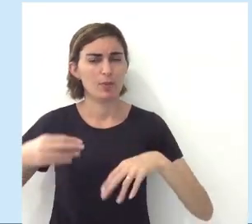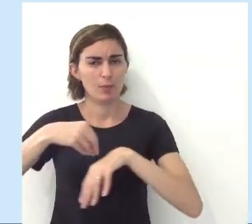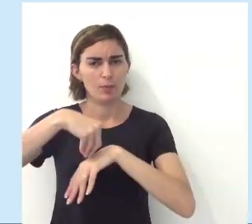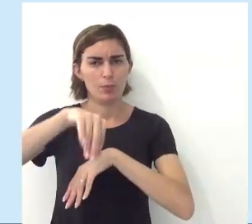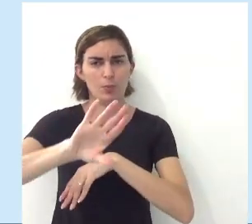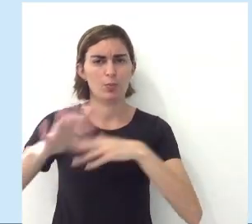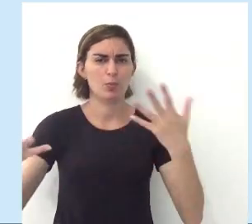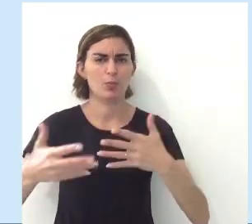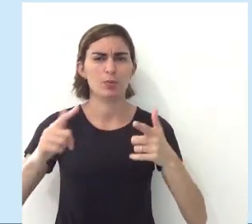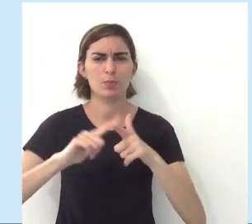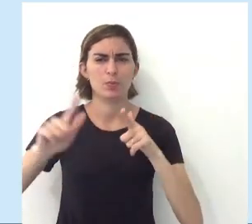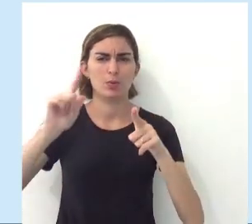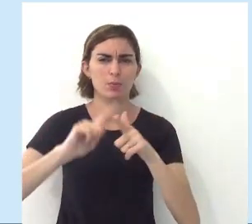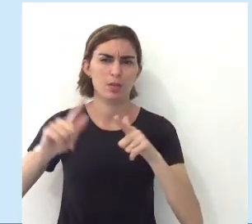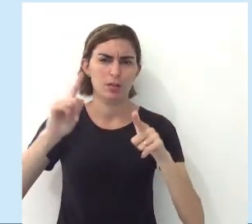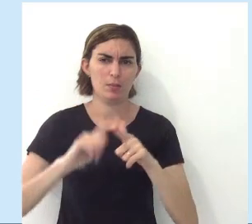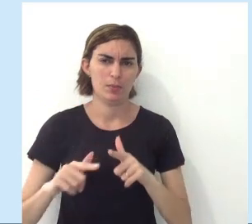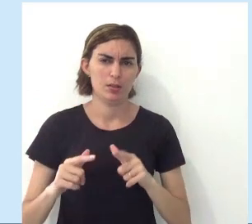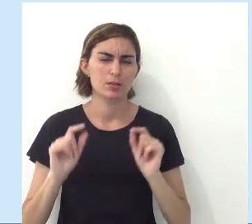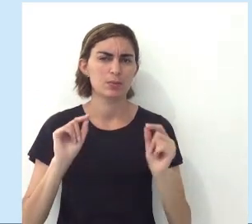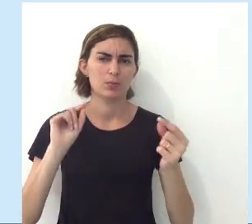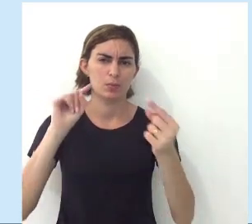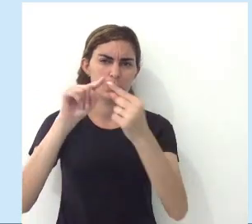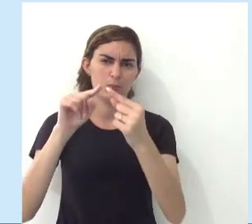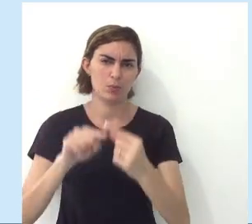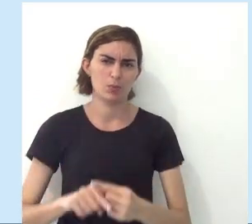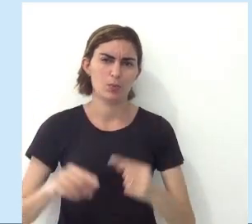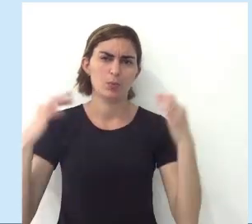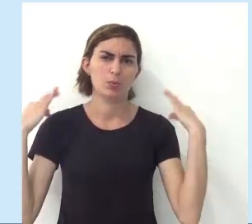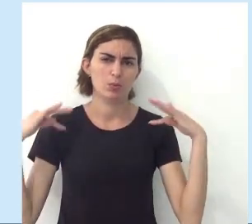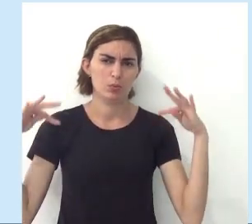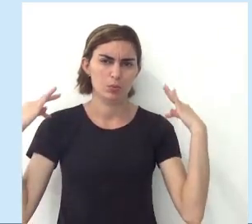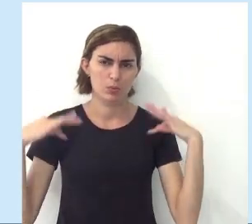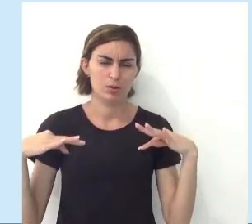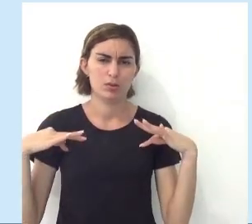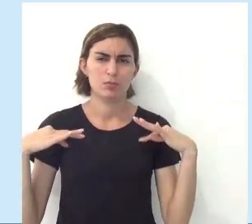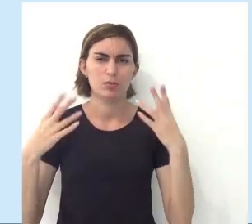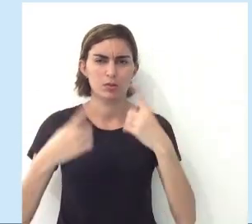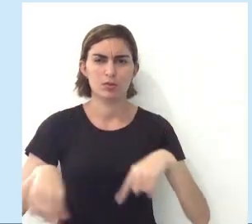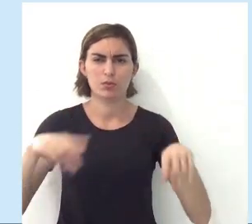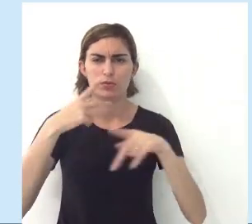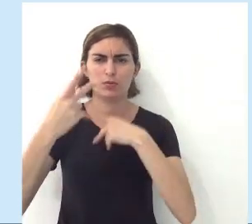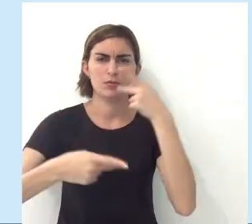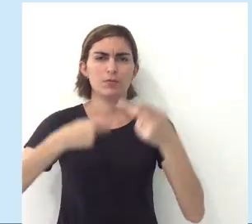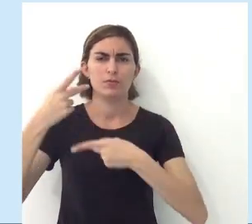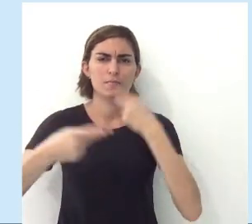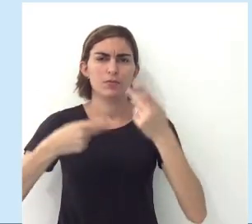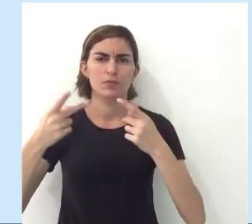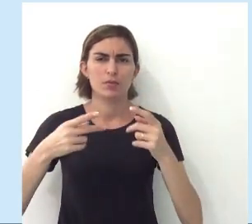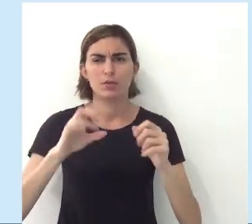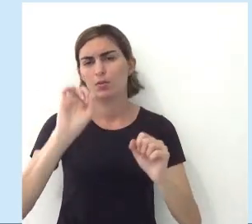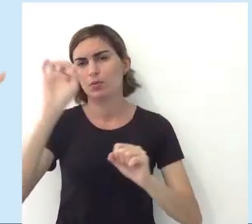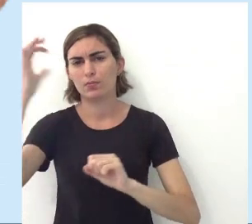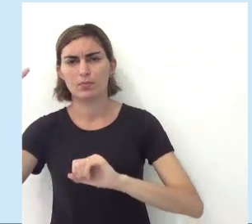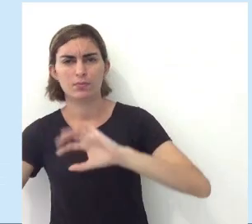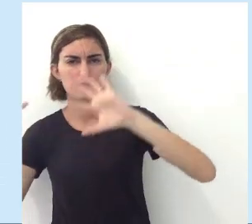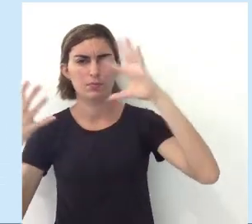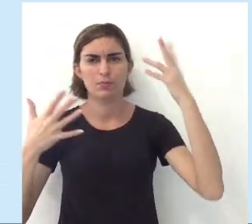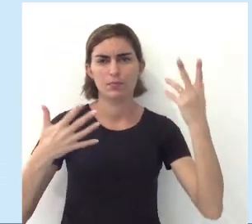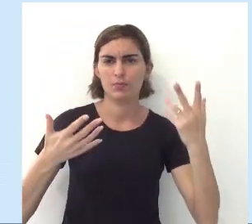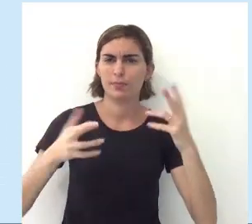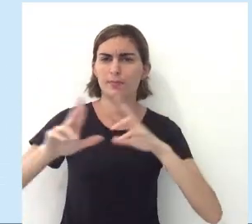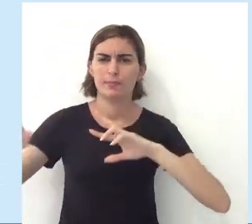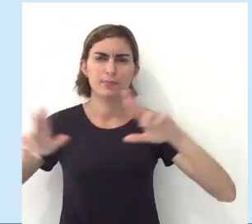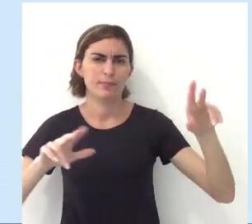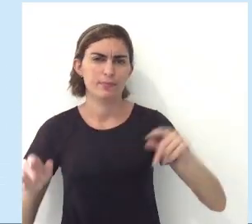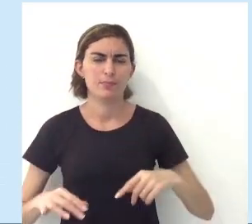Agora vamos citar alguns dos problemas, tá, relacionados a essa questão do turismo. A gente falou sobre as estações do